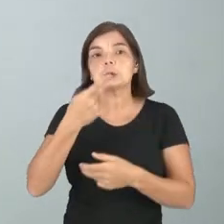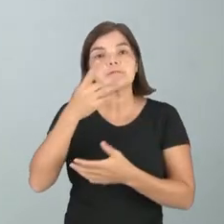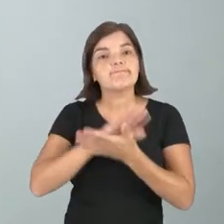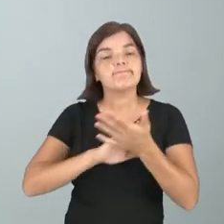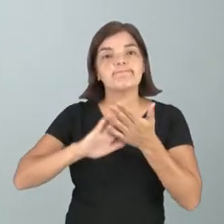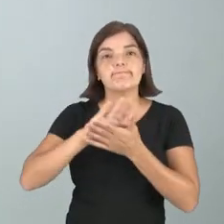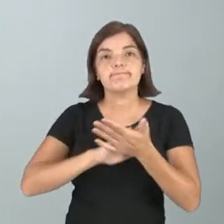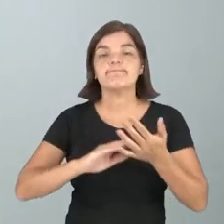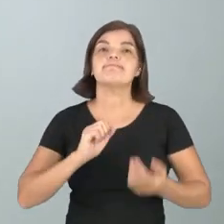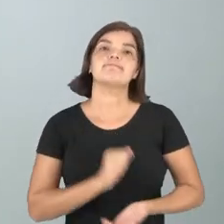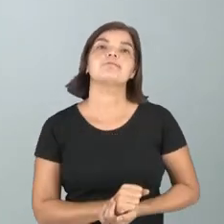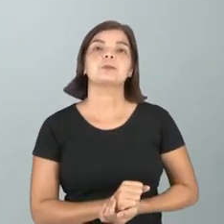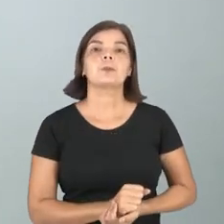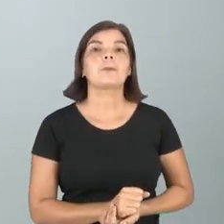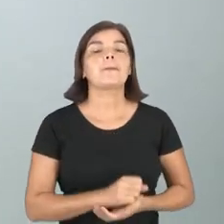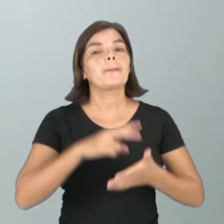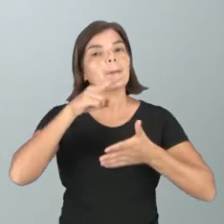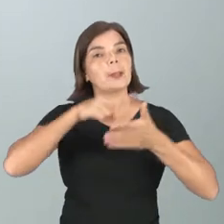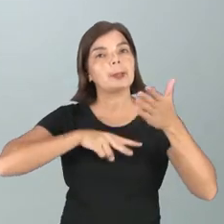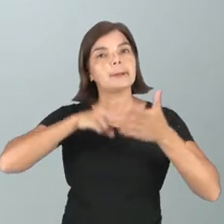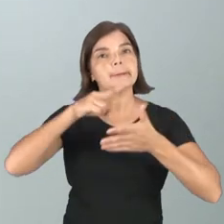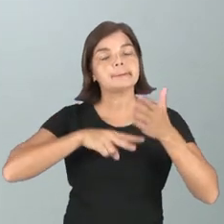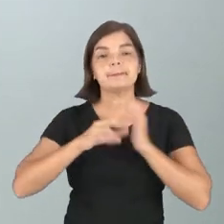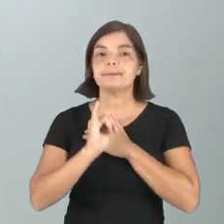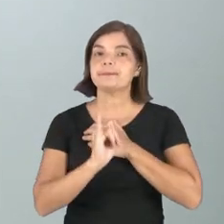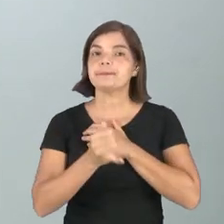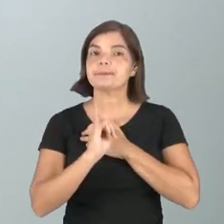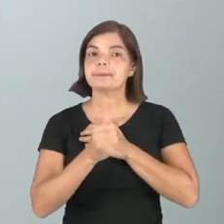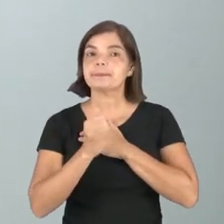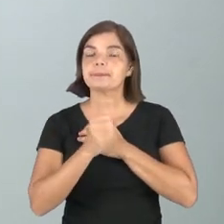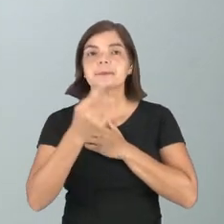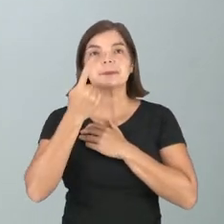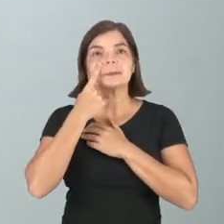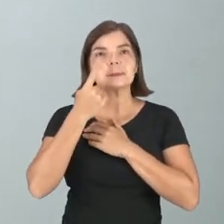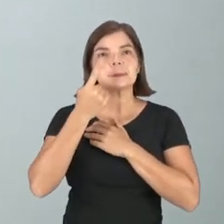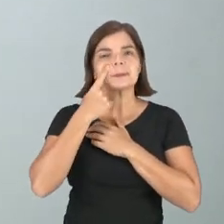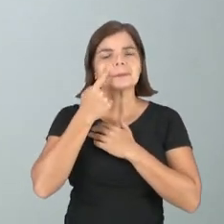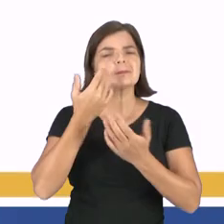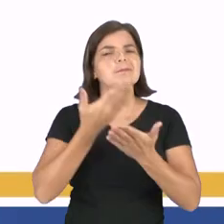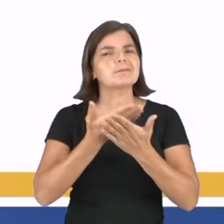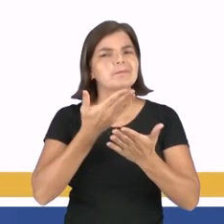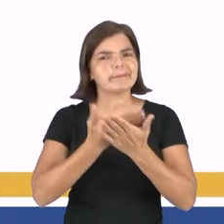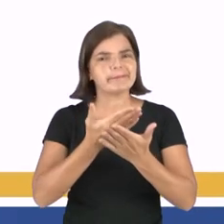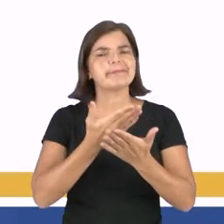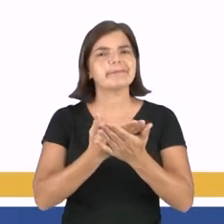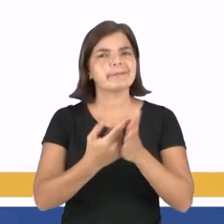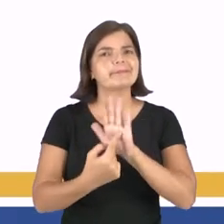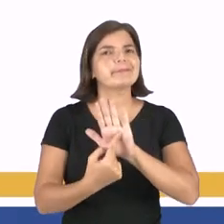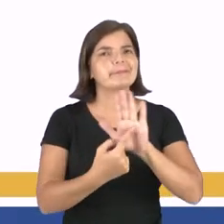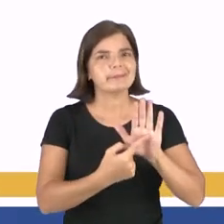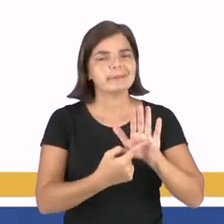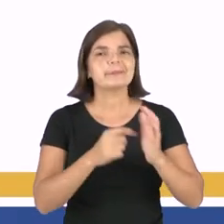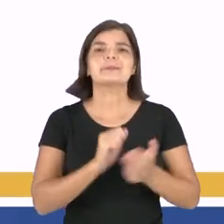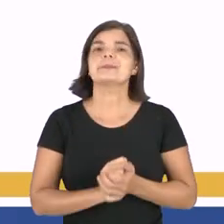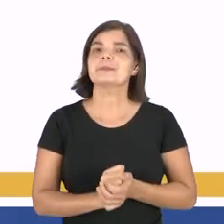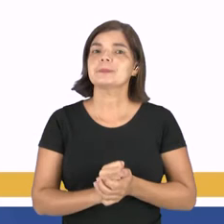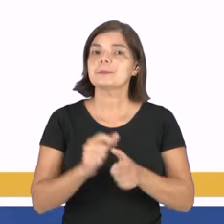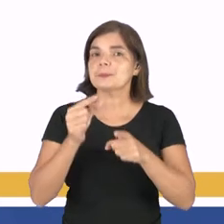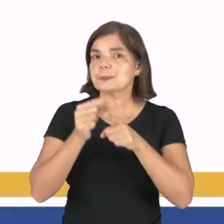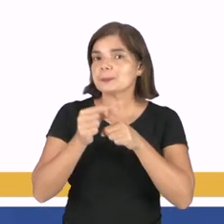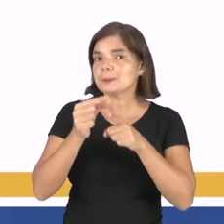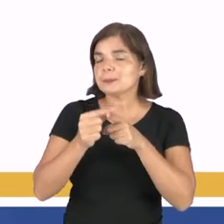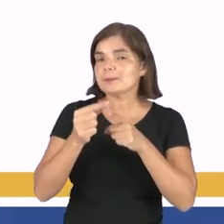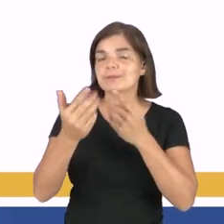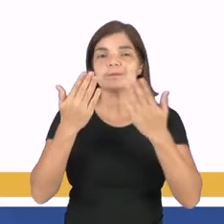mais uma leitura de um micro-conto. Para a gente estudar mais um recurso expressivo. Falamos aqui sobre a comparação.